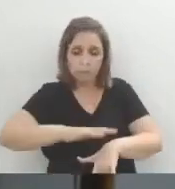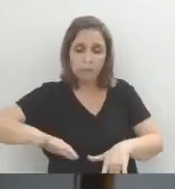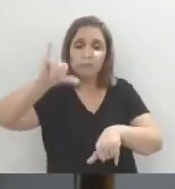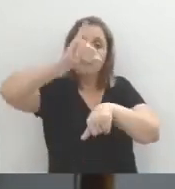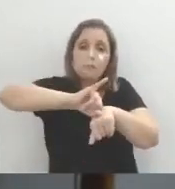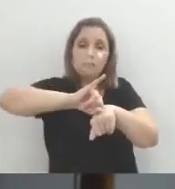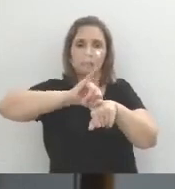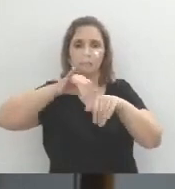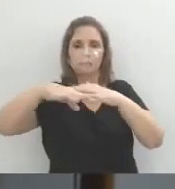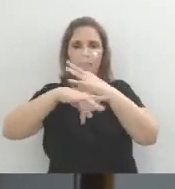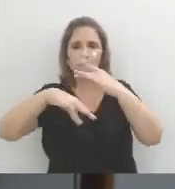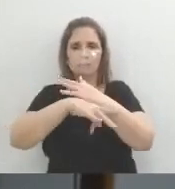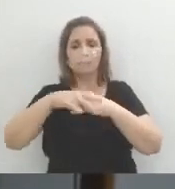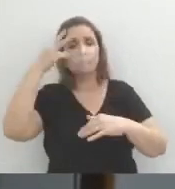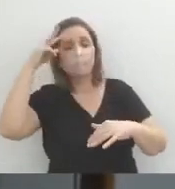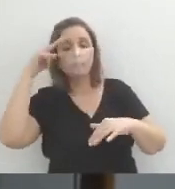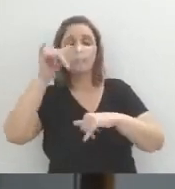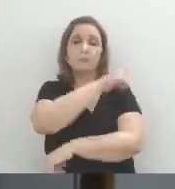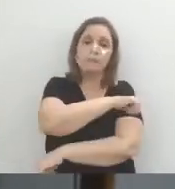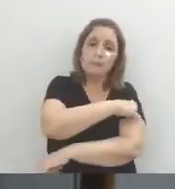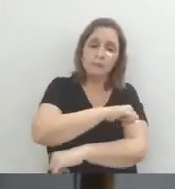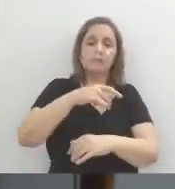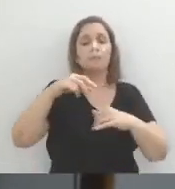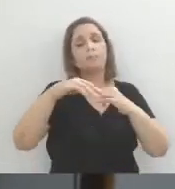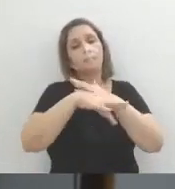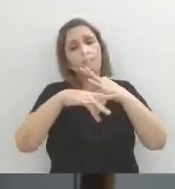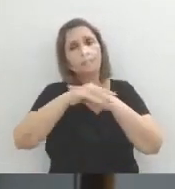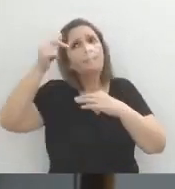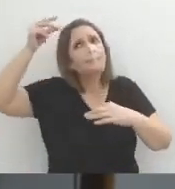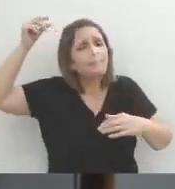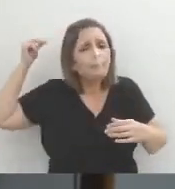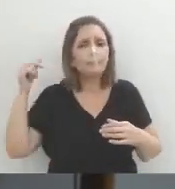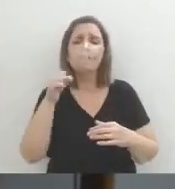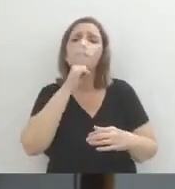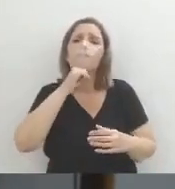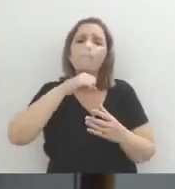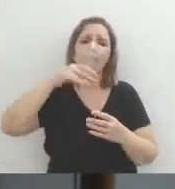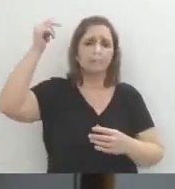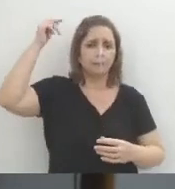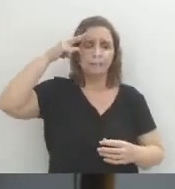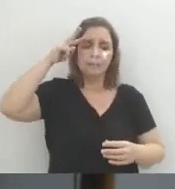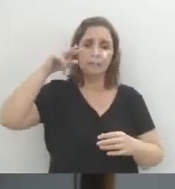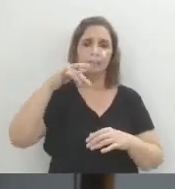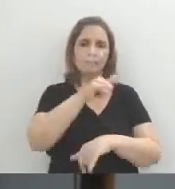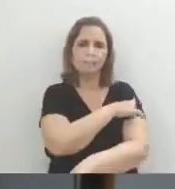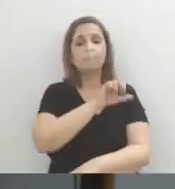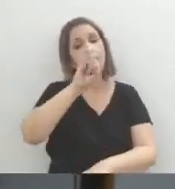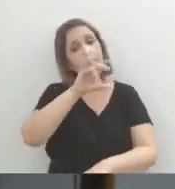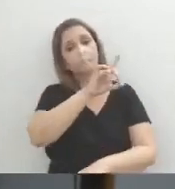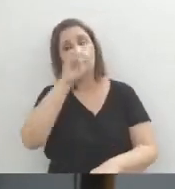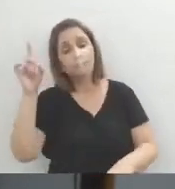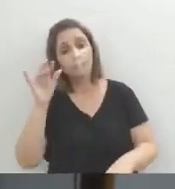centro da cidade, no Rio de Janeiro histórico, né? A cidade tradicional, né? A parte velha, histórica do Rio de Janeiro. Então, se um dia